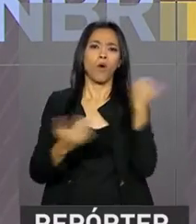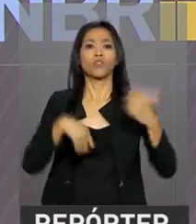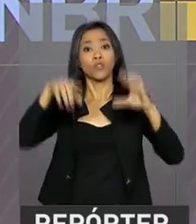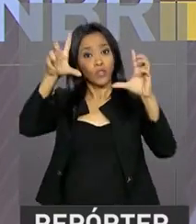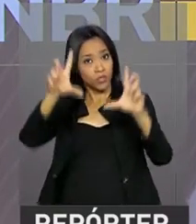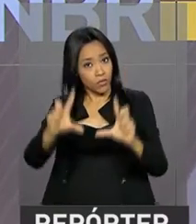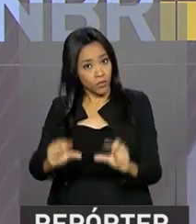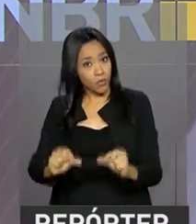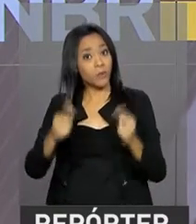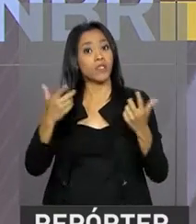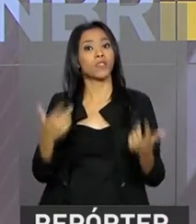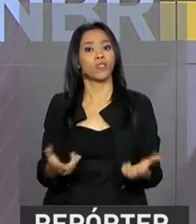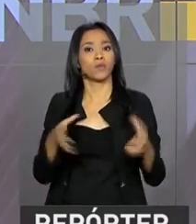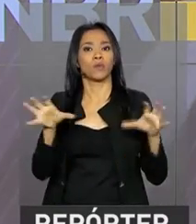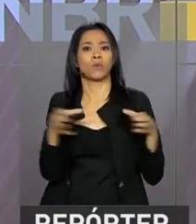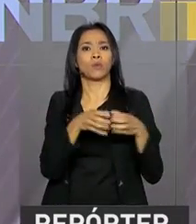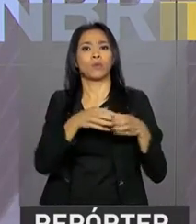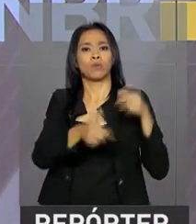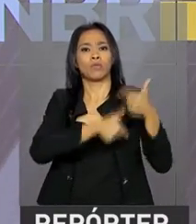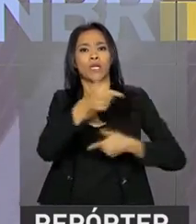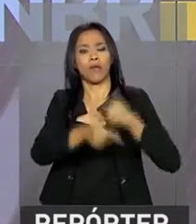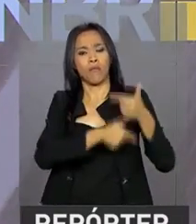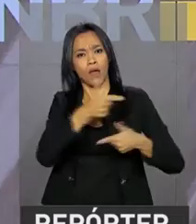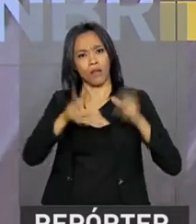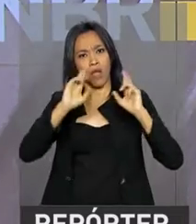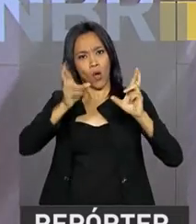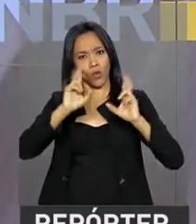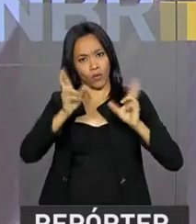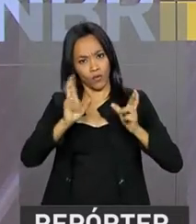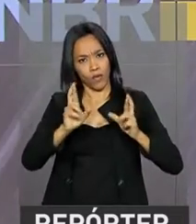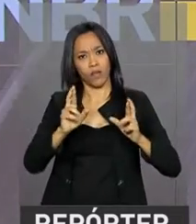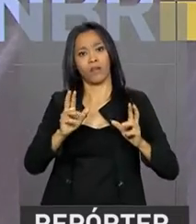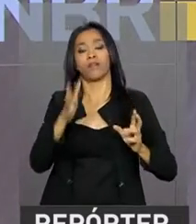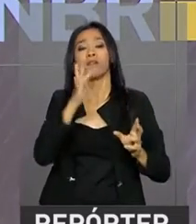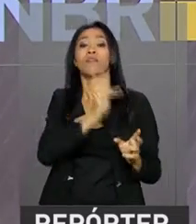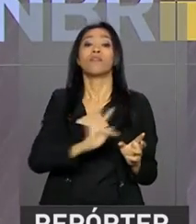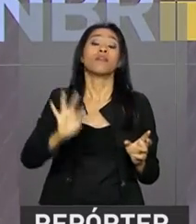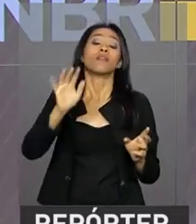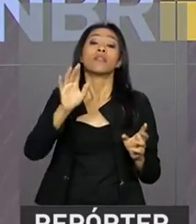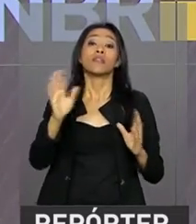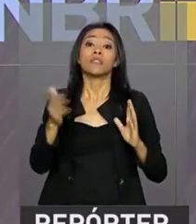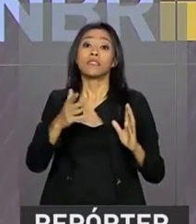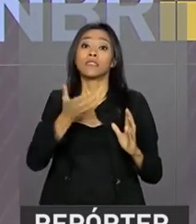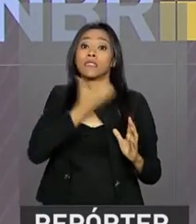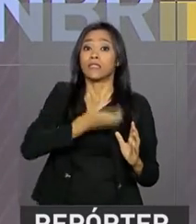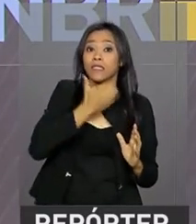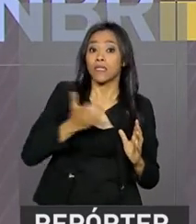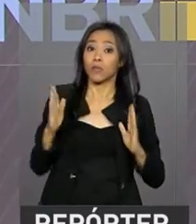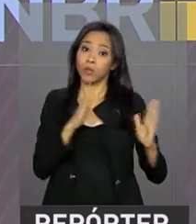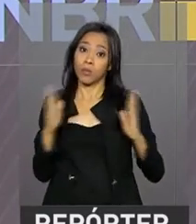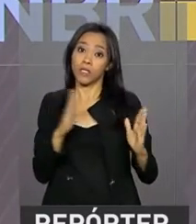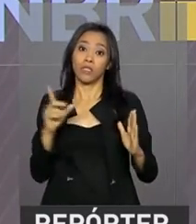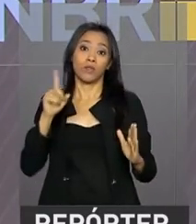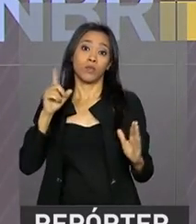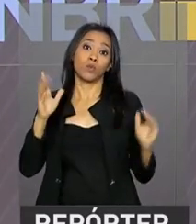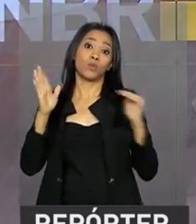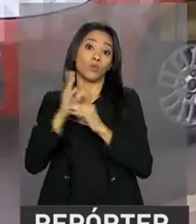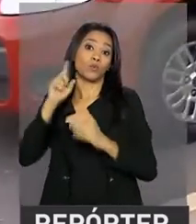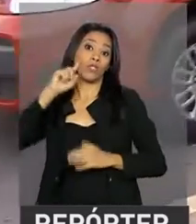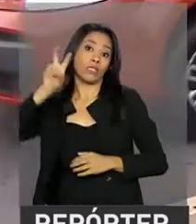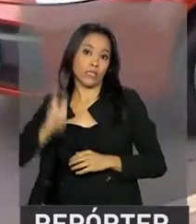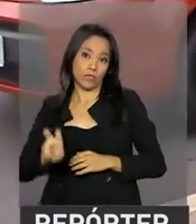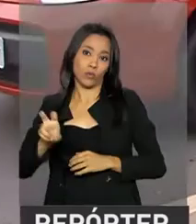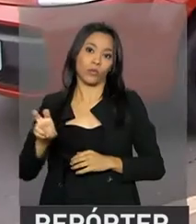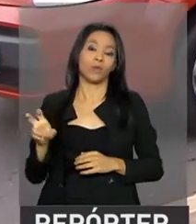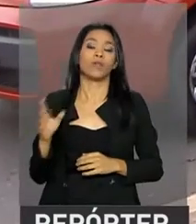a Operação Rodovida, realizada entre dezembro de 2016 e o último dia 5. De acordo com o